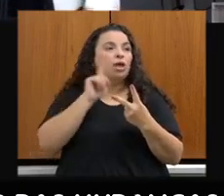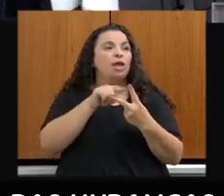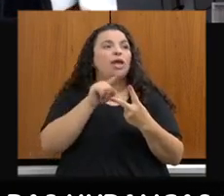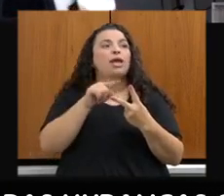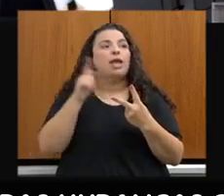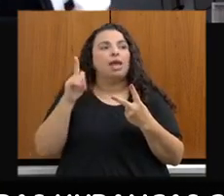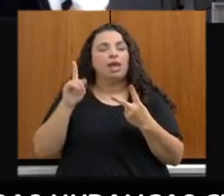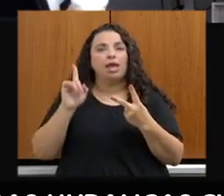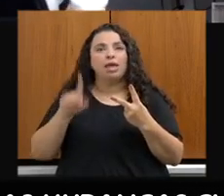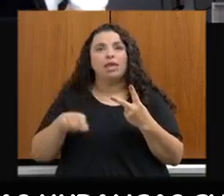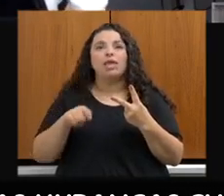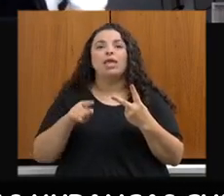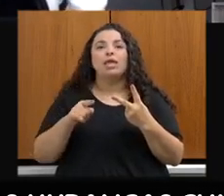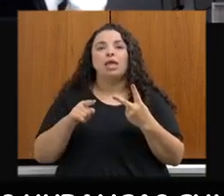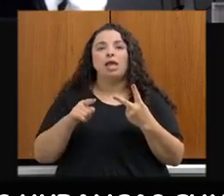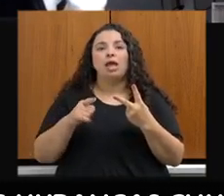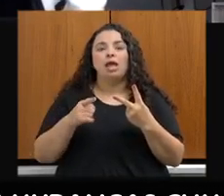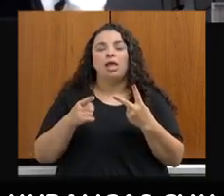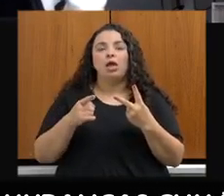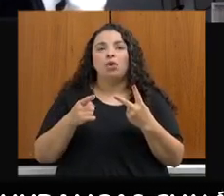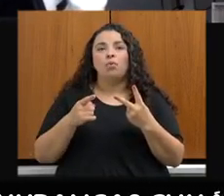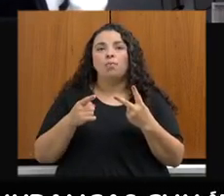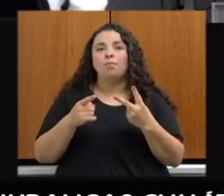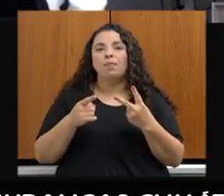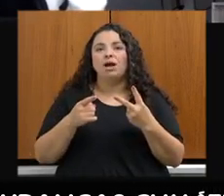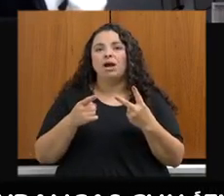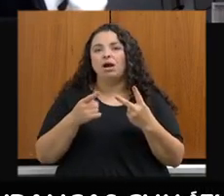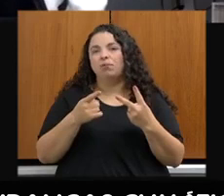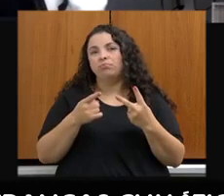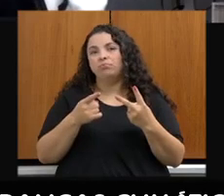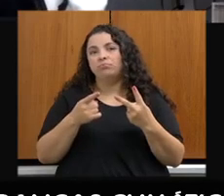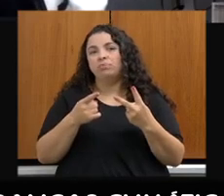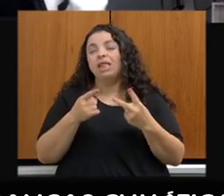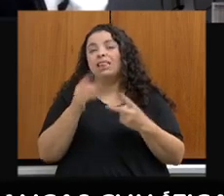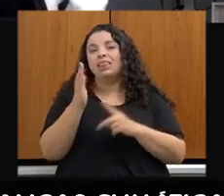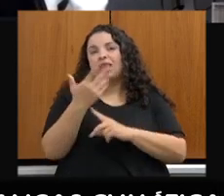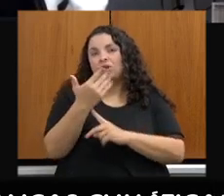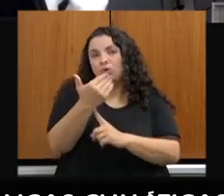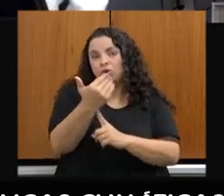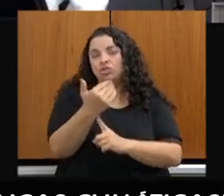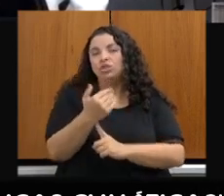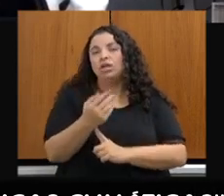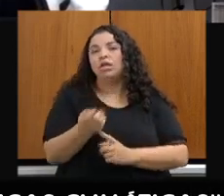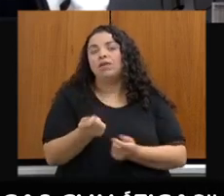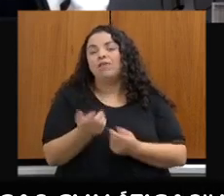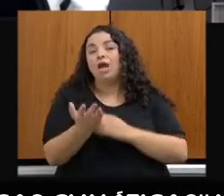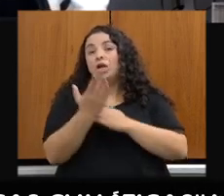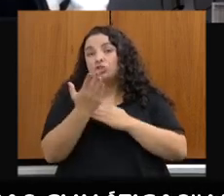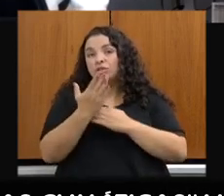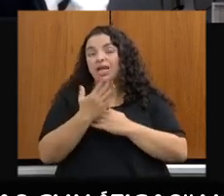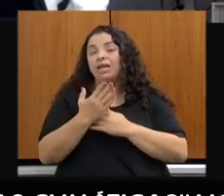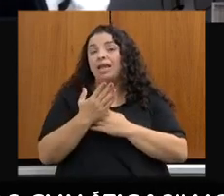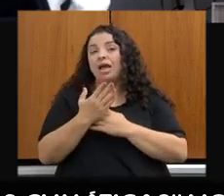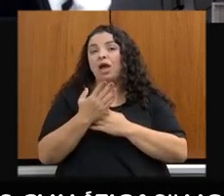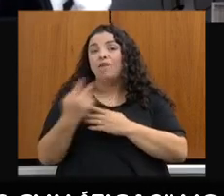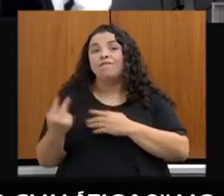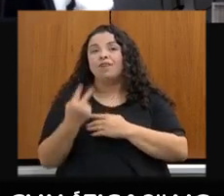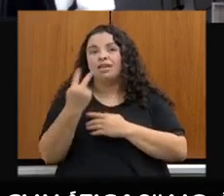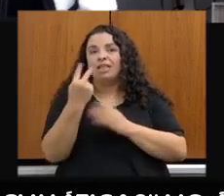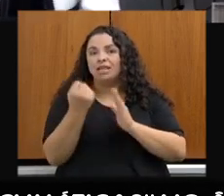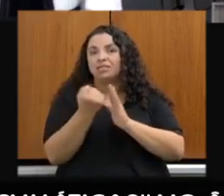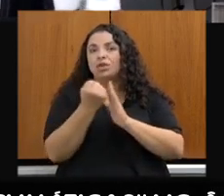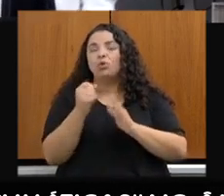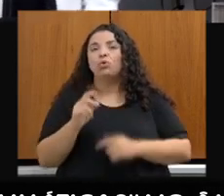tecnológica que vai nos ajudar na validação do CAR, através de análises automáticas,